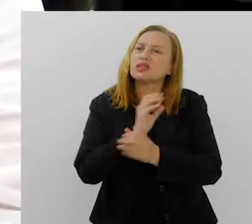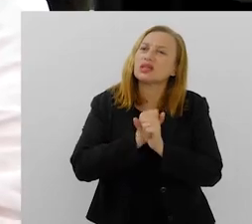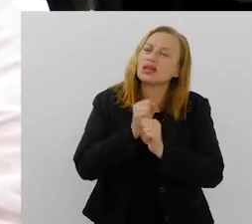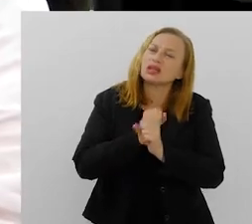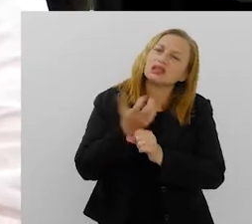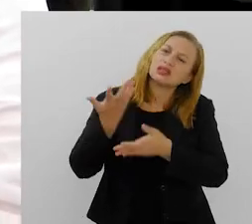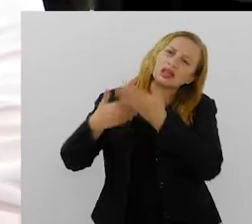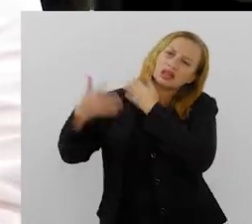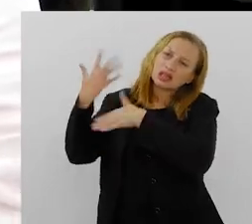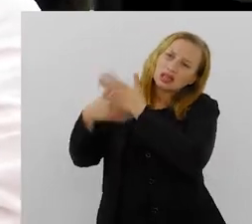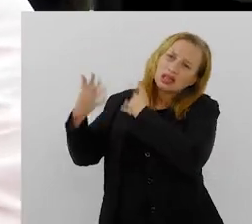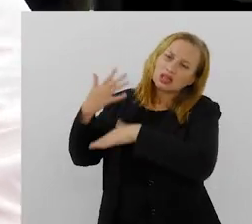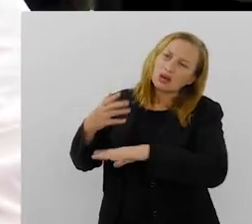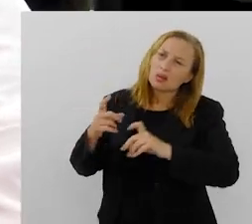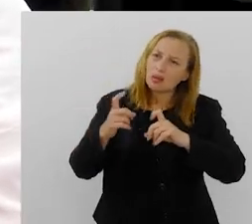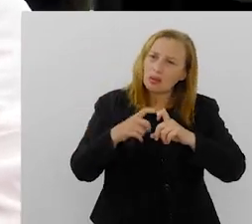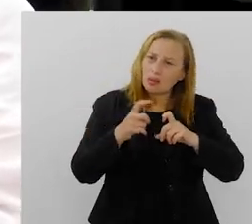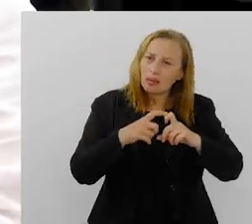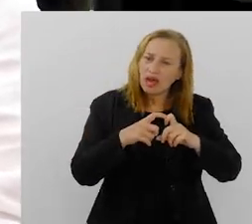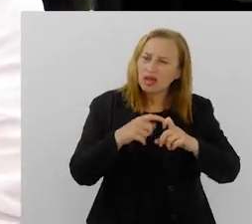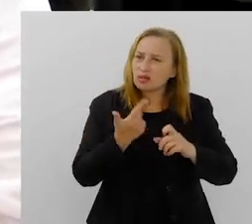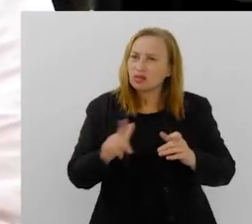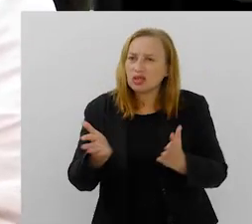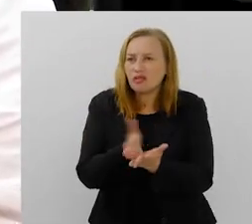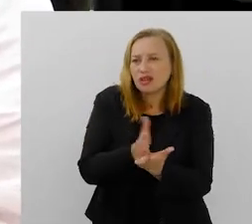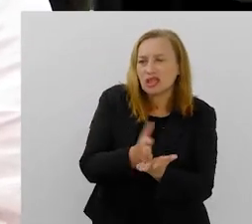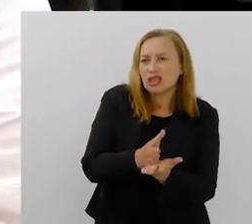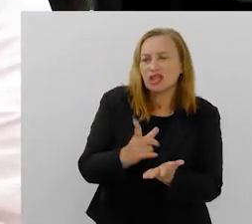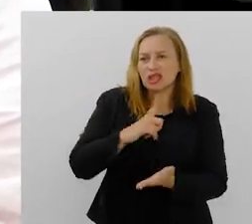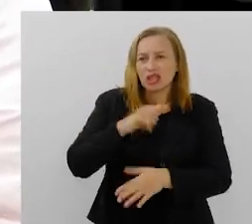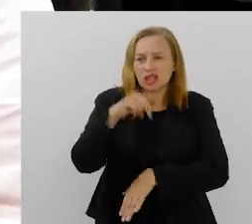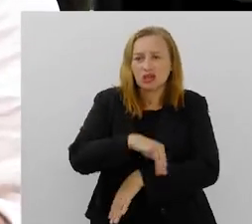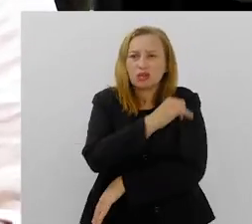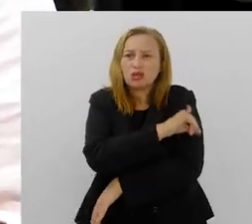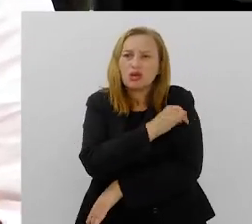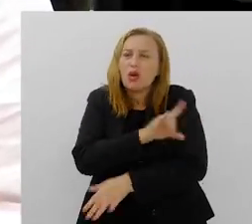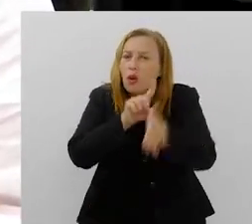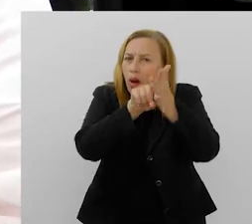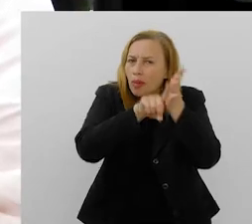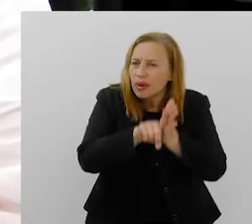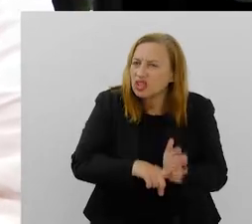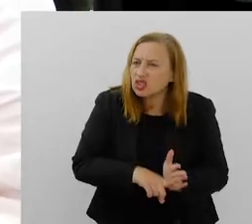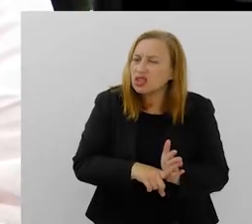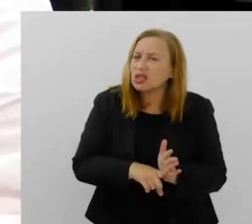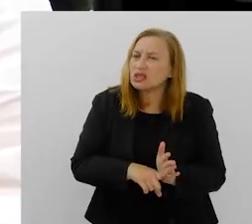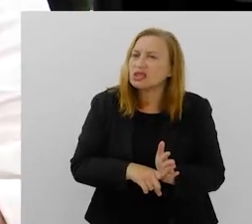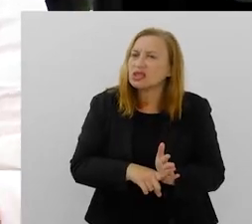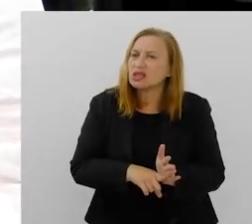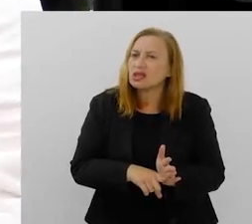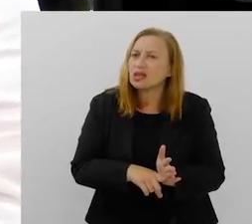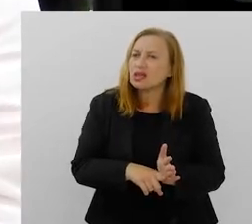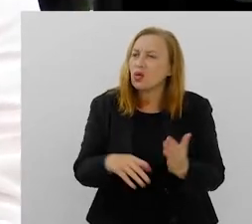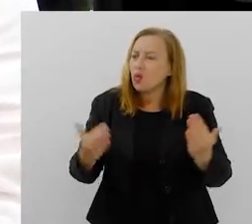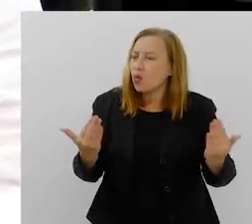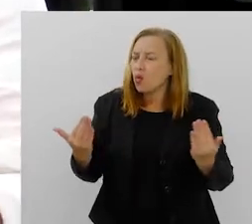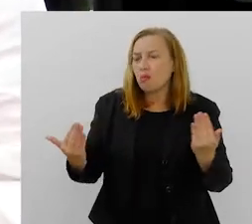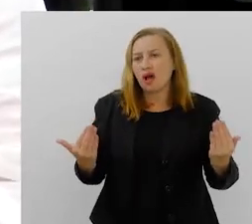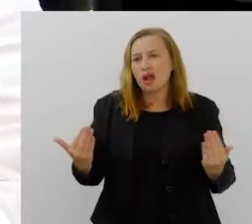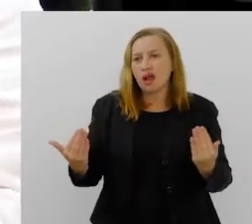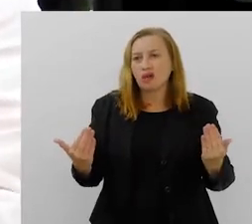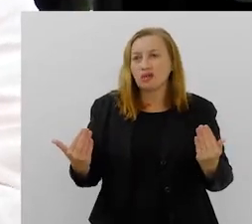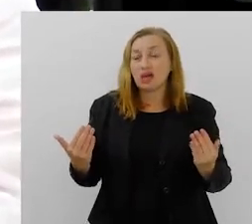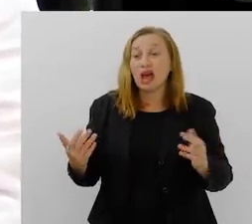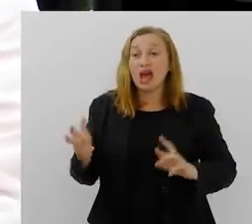anos atrás, o Médicos Sem Fronteiras, quando tinha sede aqui no Rio de Janeiro, fez uma pesquisa em que ele equiparava